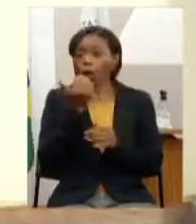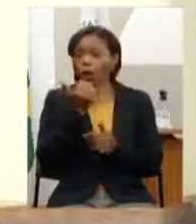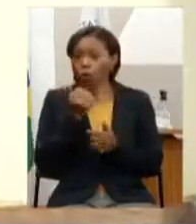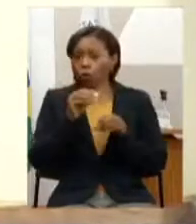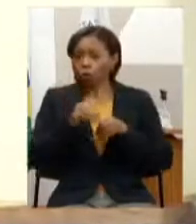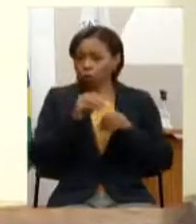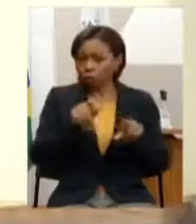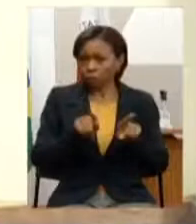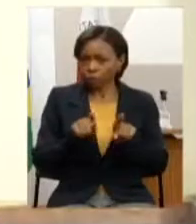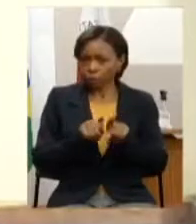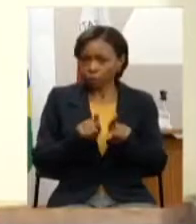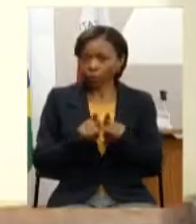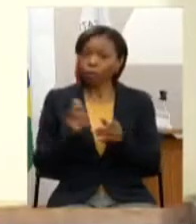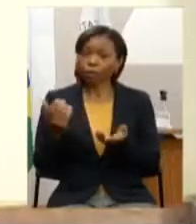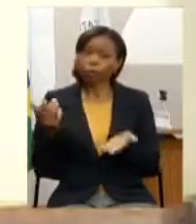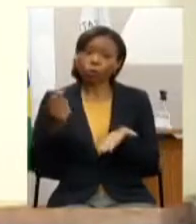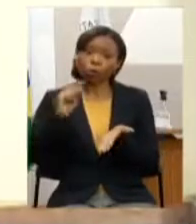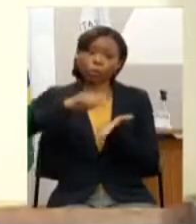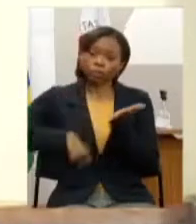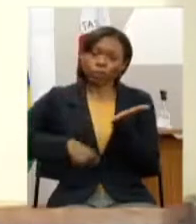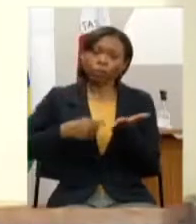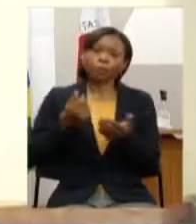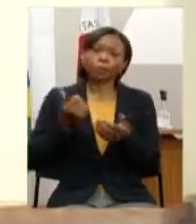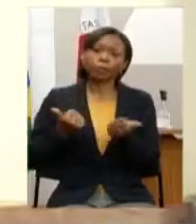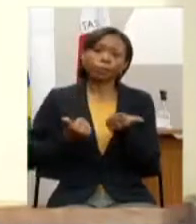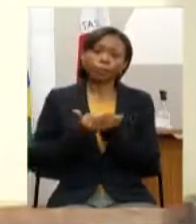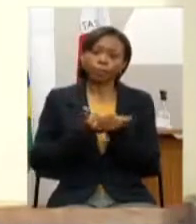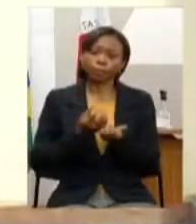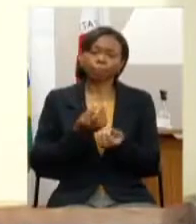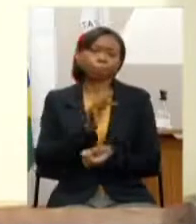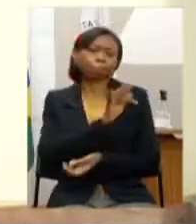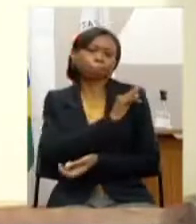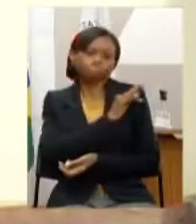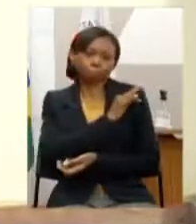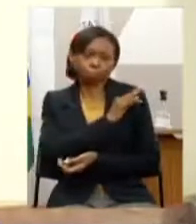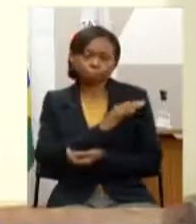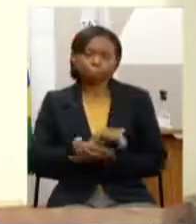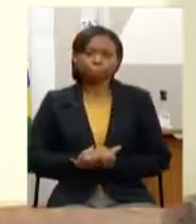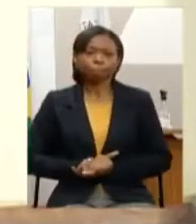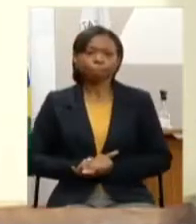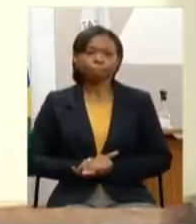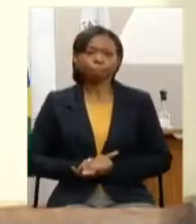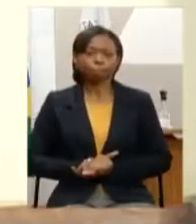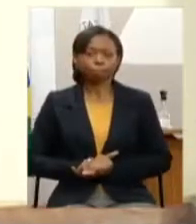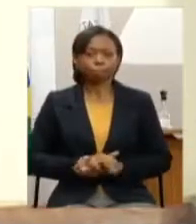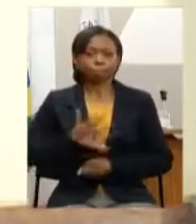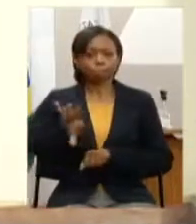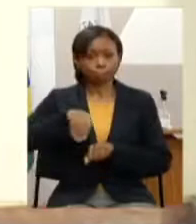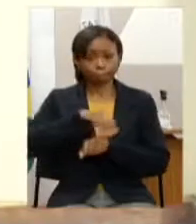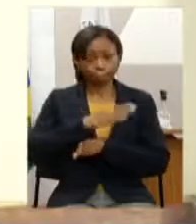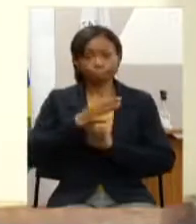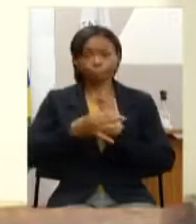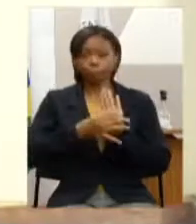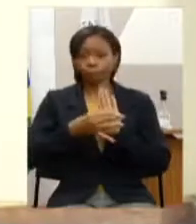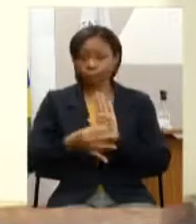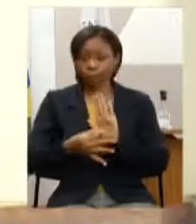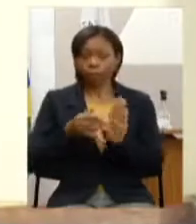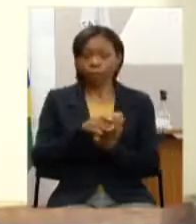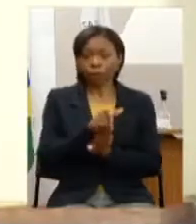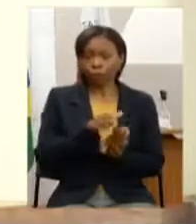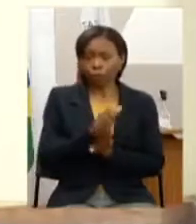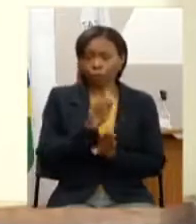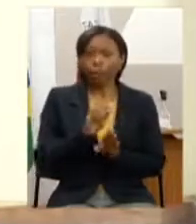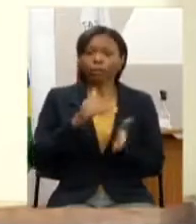contratação de assistência técnica pelo tomador de crédito rural próxima enviar recomendação à Secretaria de Estado de